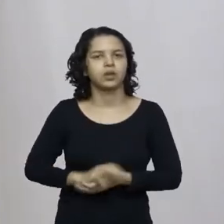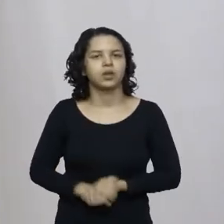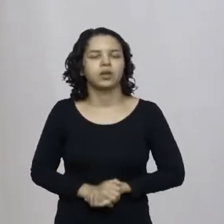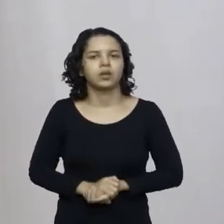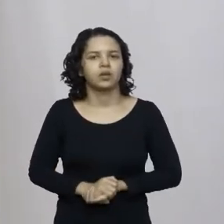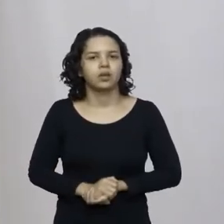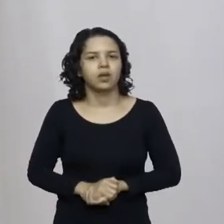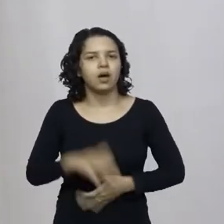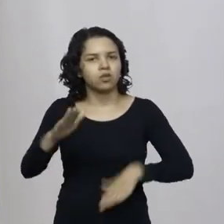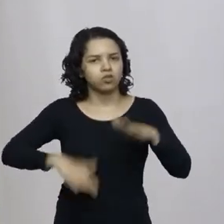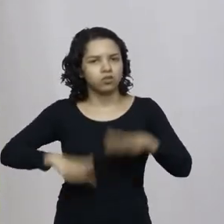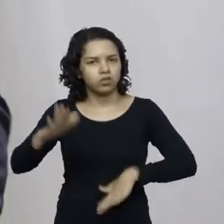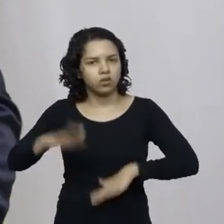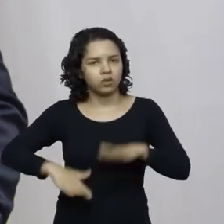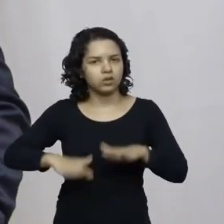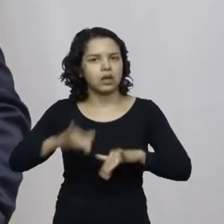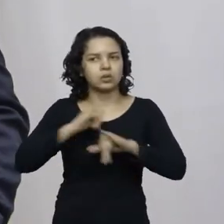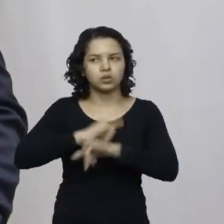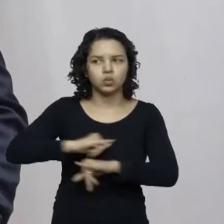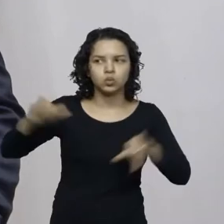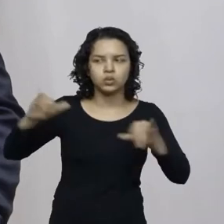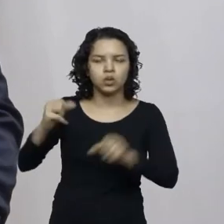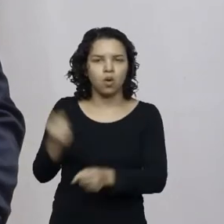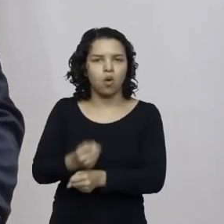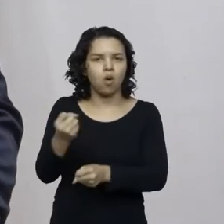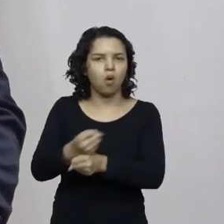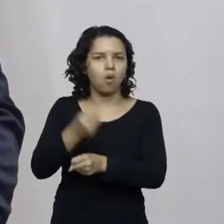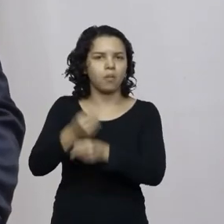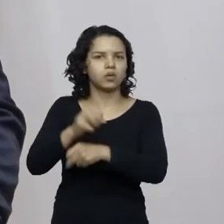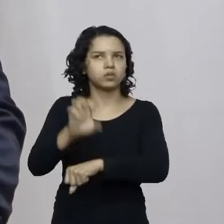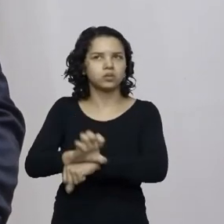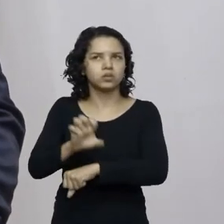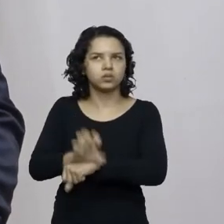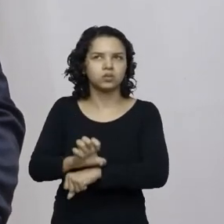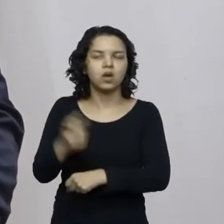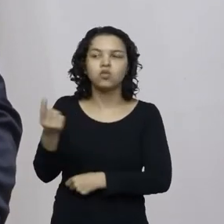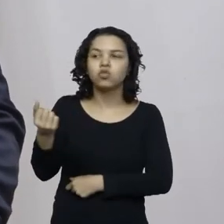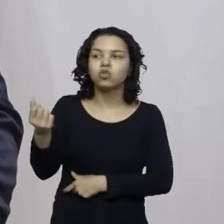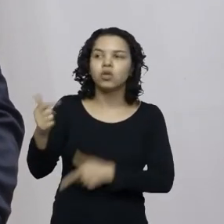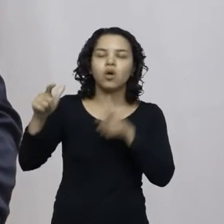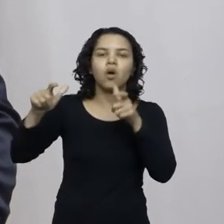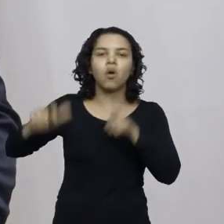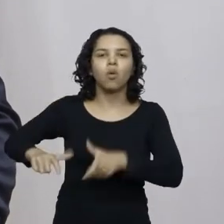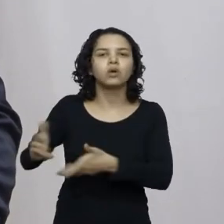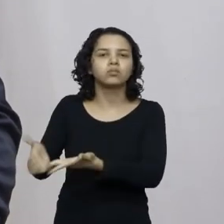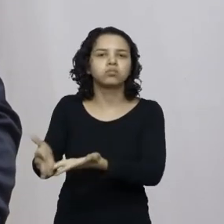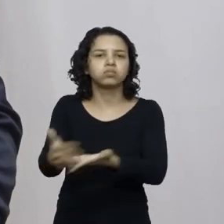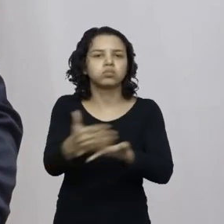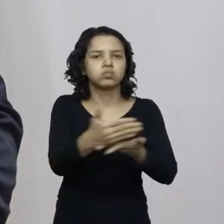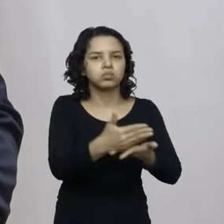se anuncia grandes obras no Estado todo mundo pergunta de onde vem o dinheiro dessa arrecadação